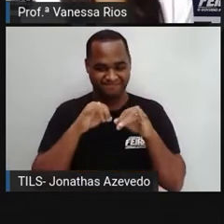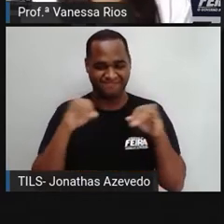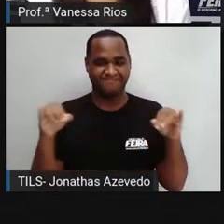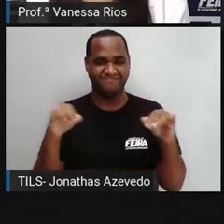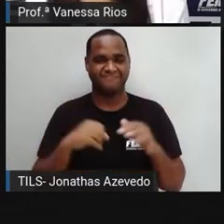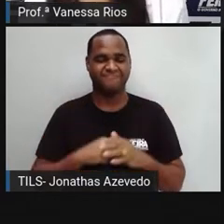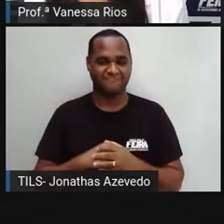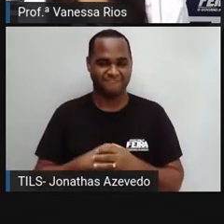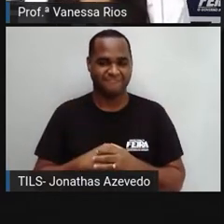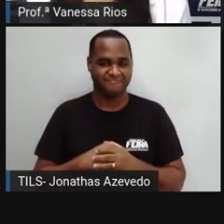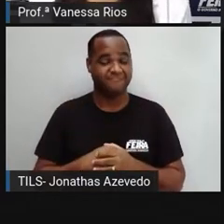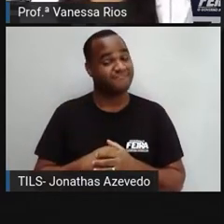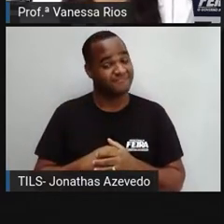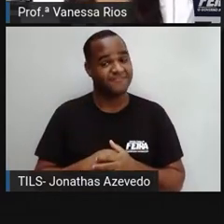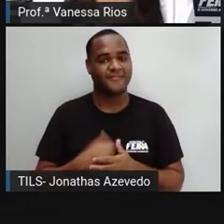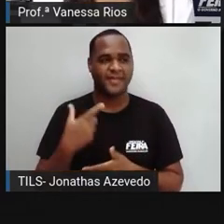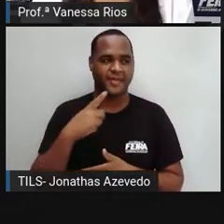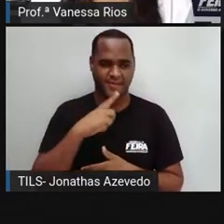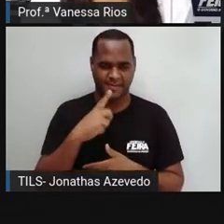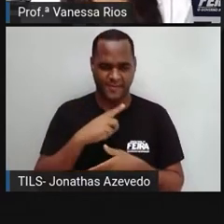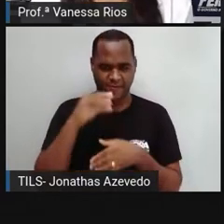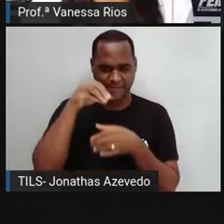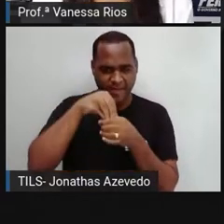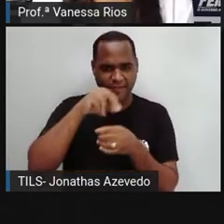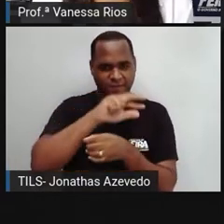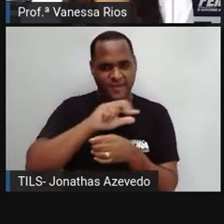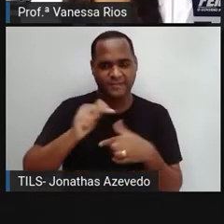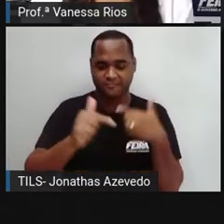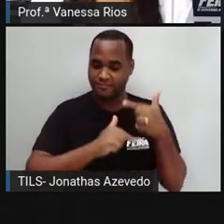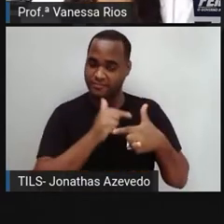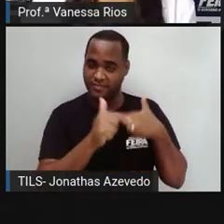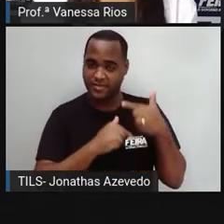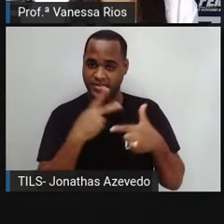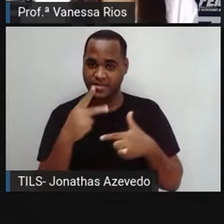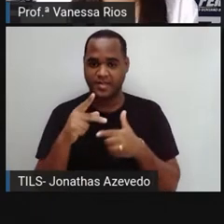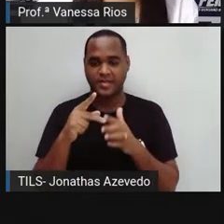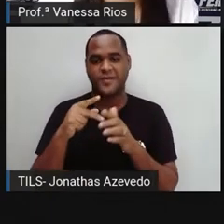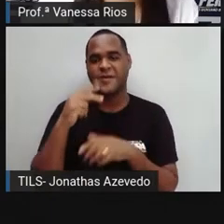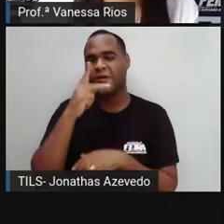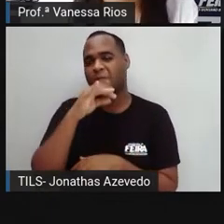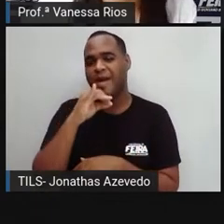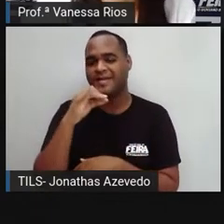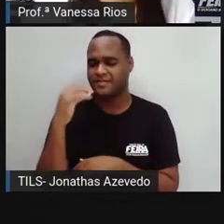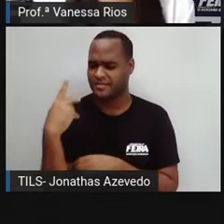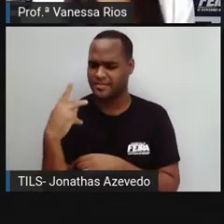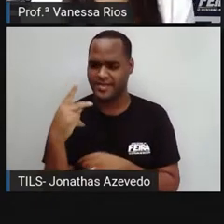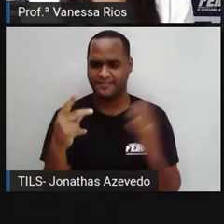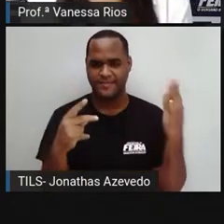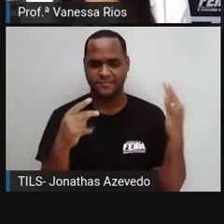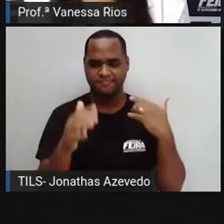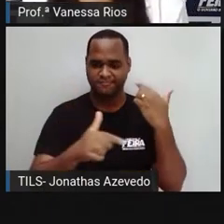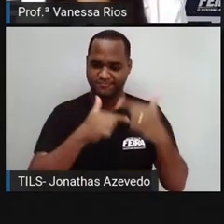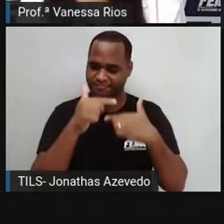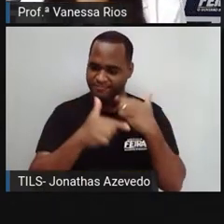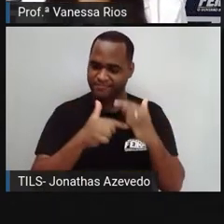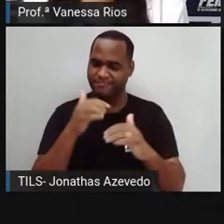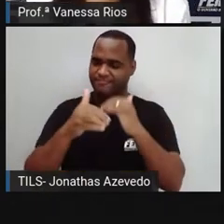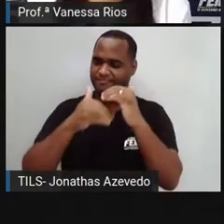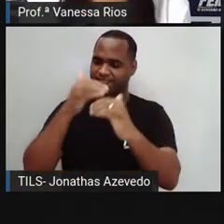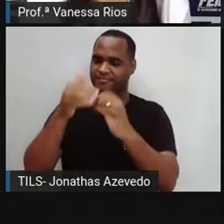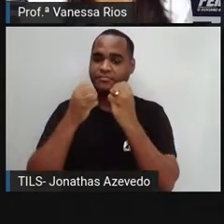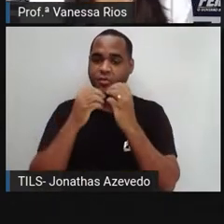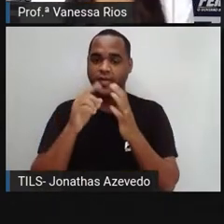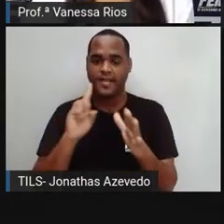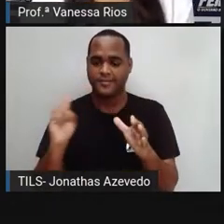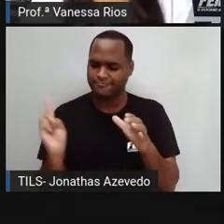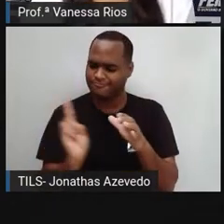Então, gente observa aí que dentro de atividade, de uma atividade que o próprio pai dela desenvolvia, ela começou a participar